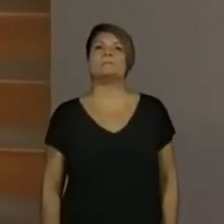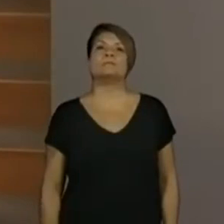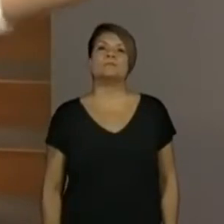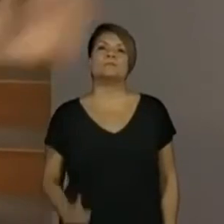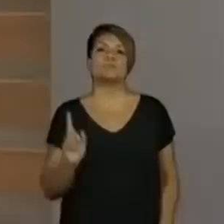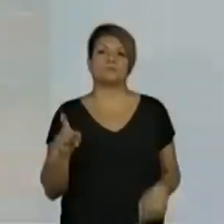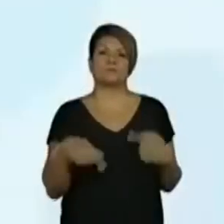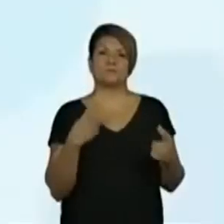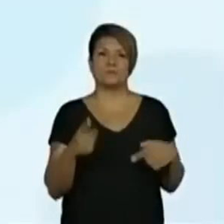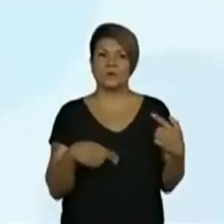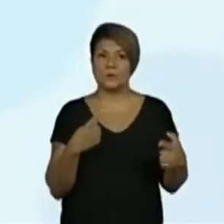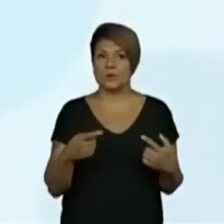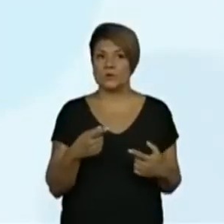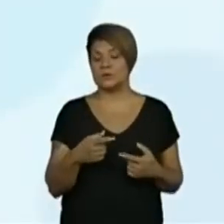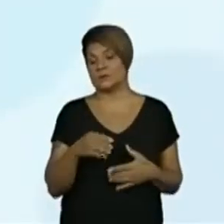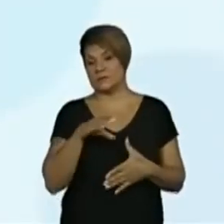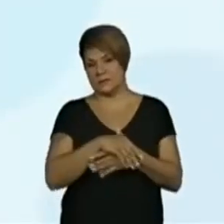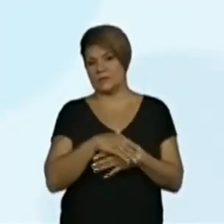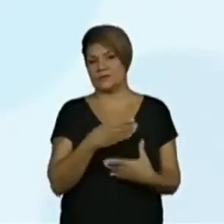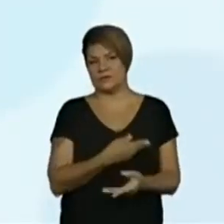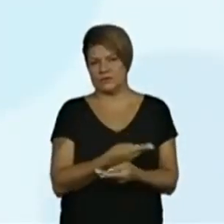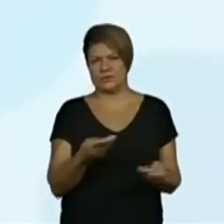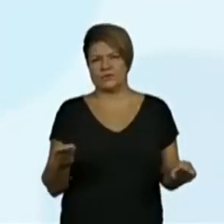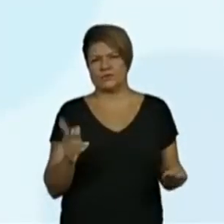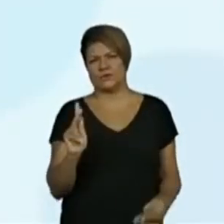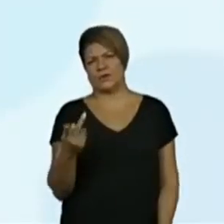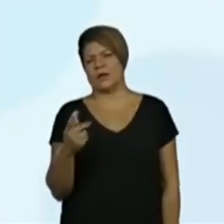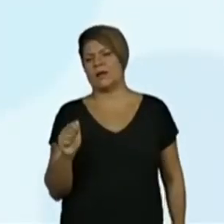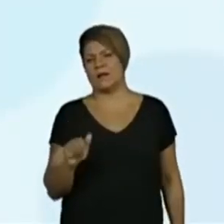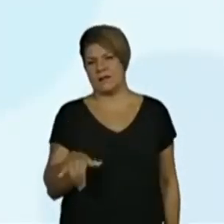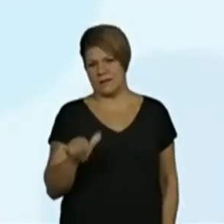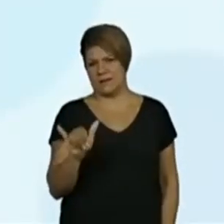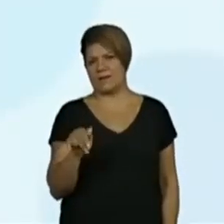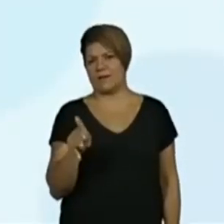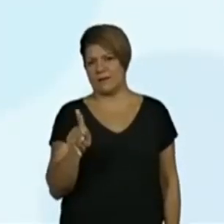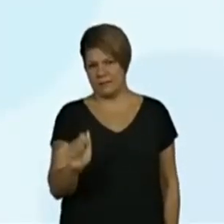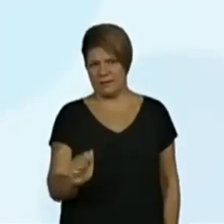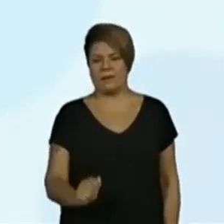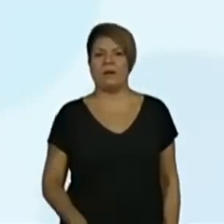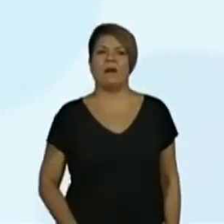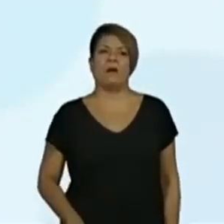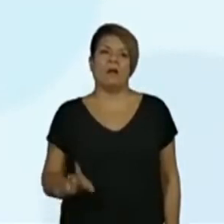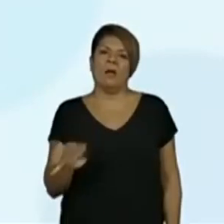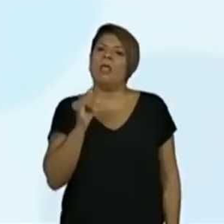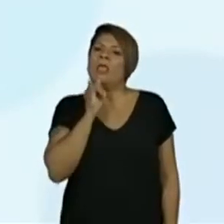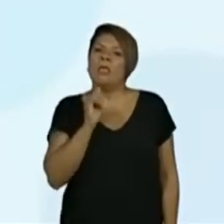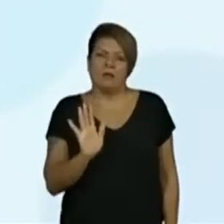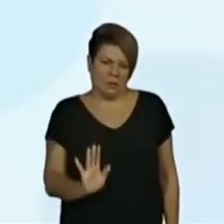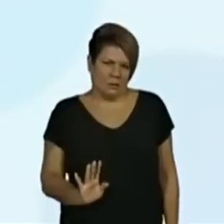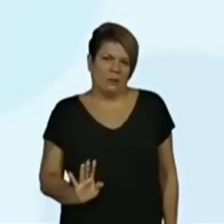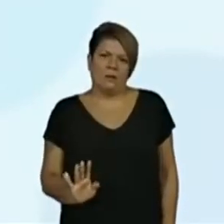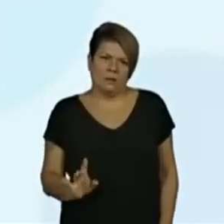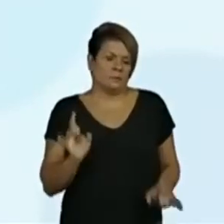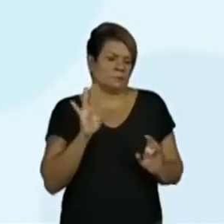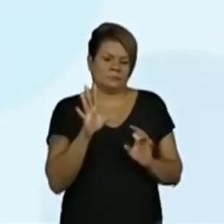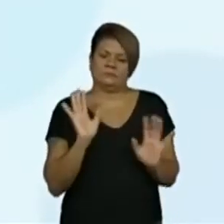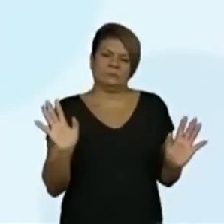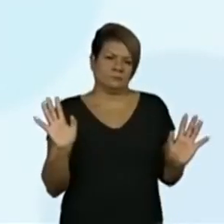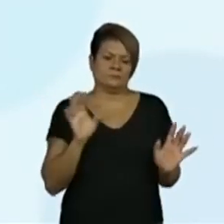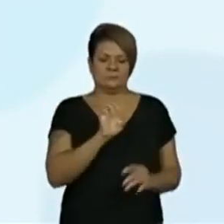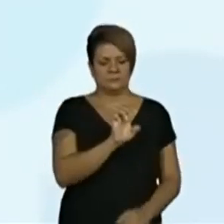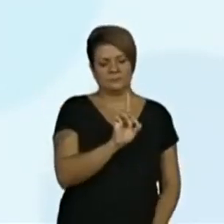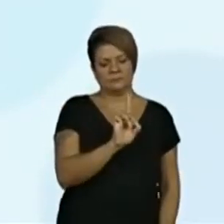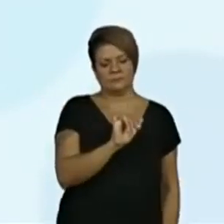a editora Aica, que também aqui é fictício. Ou seja, a professora criou só para ilustrar